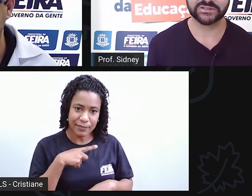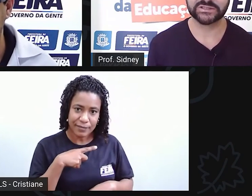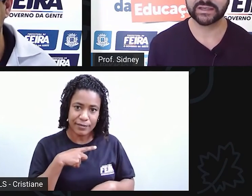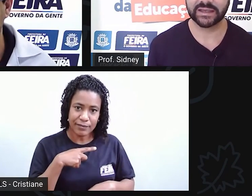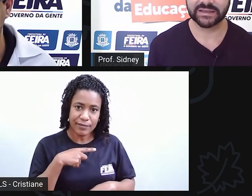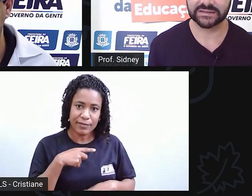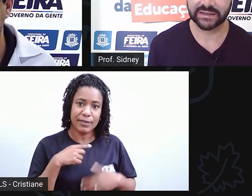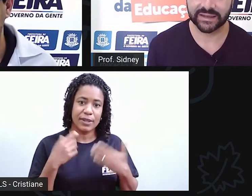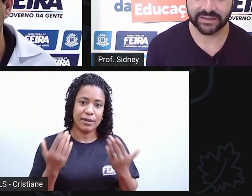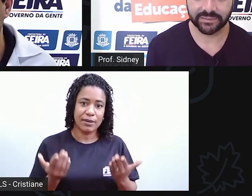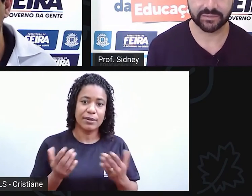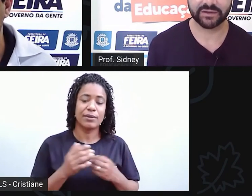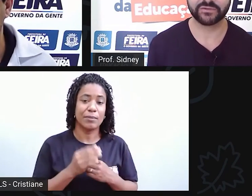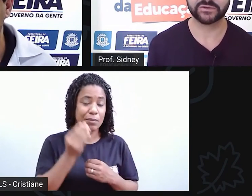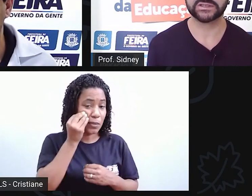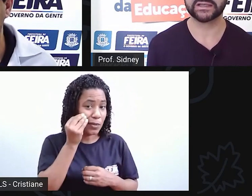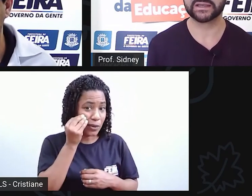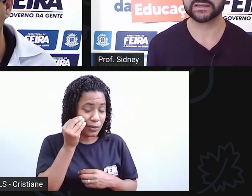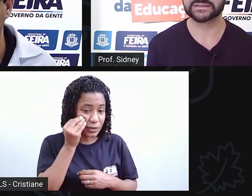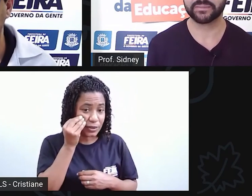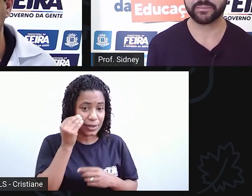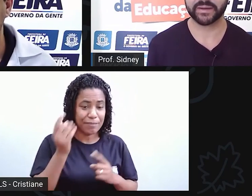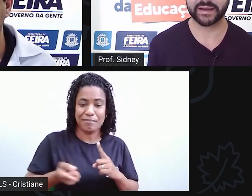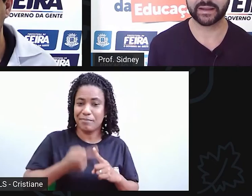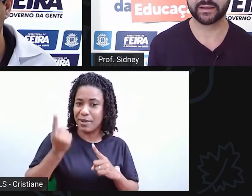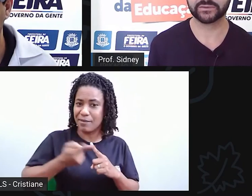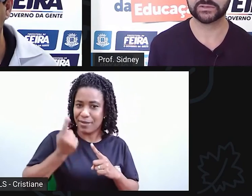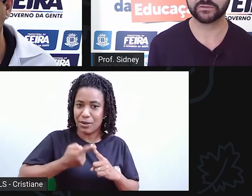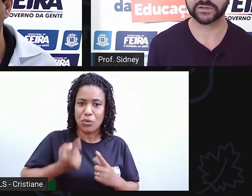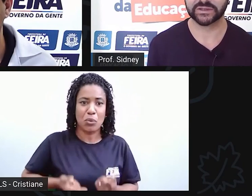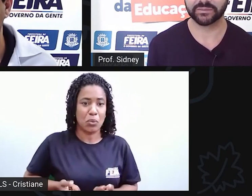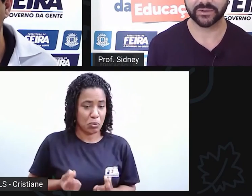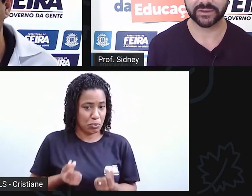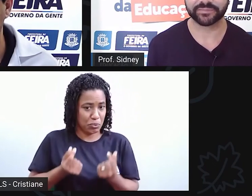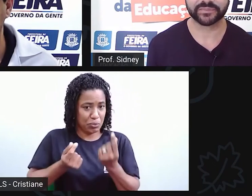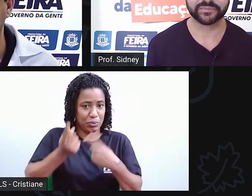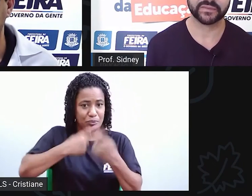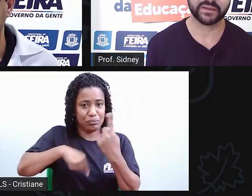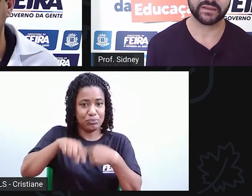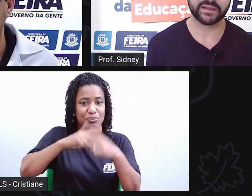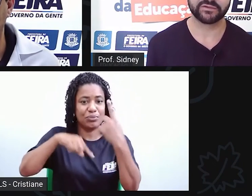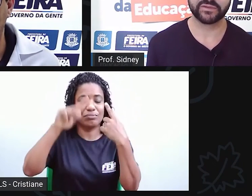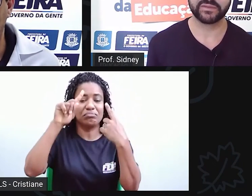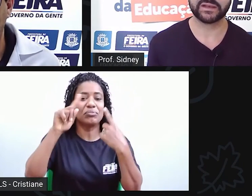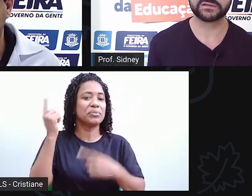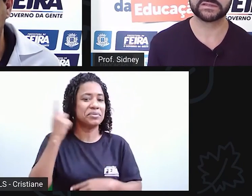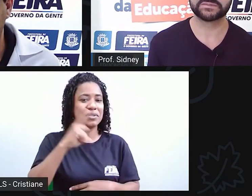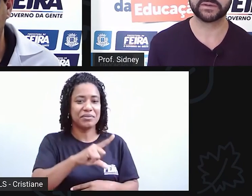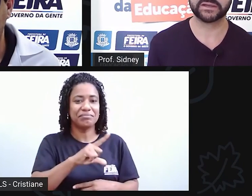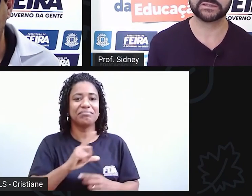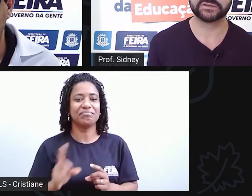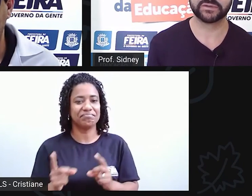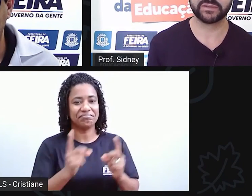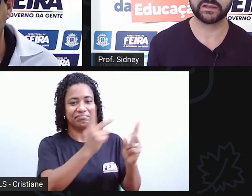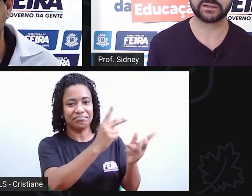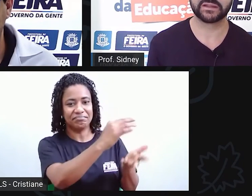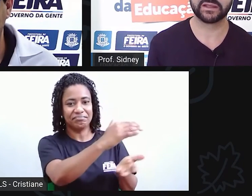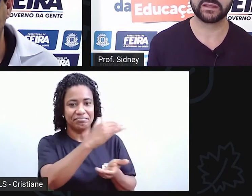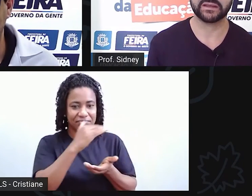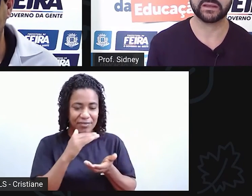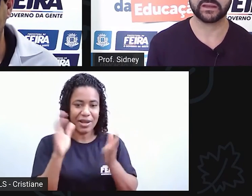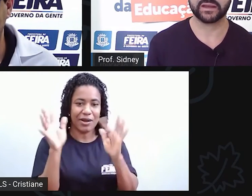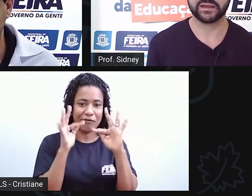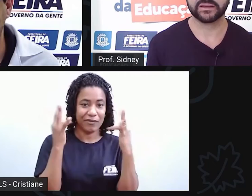fonte de riqueza, da primeira fonte de riqueza para Agostinho para Agostinho. E aí a família se expande, a família